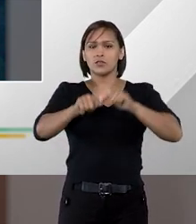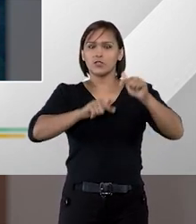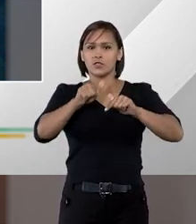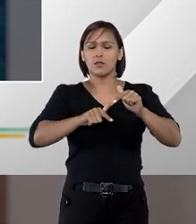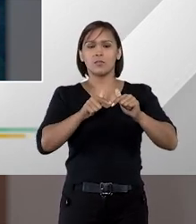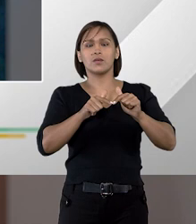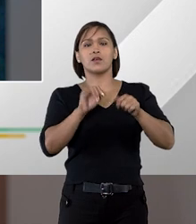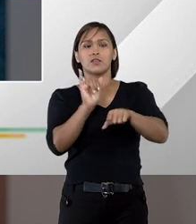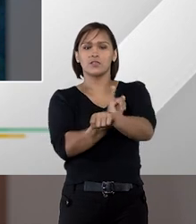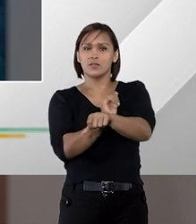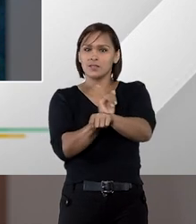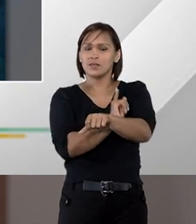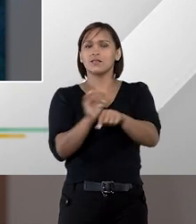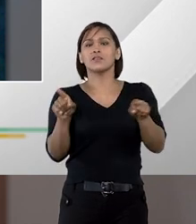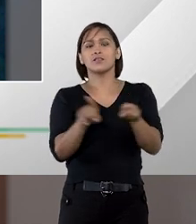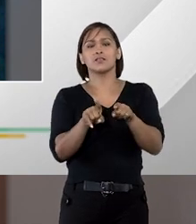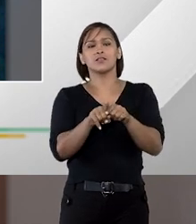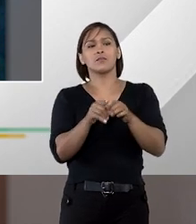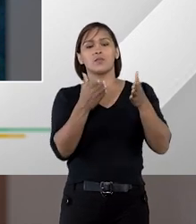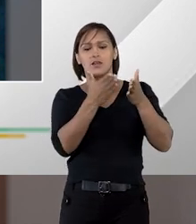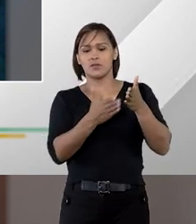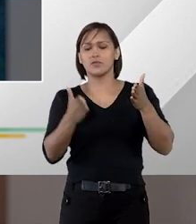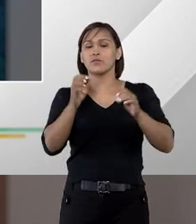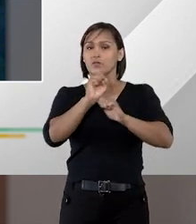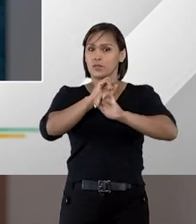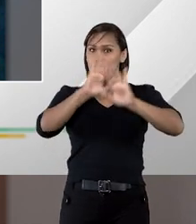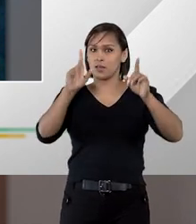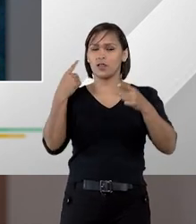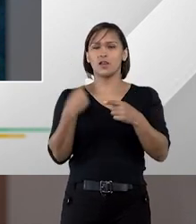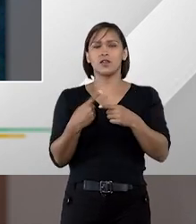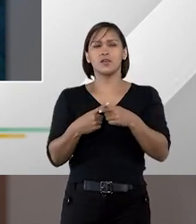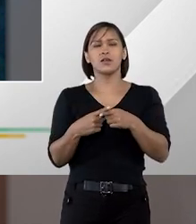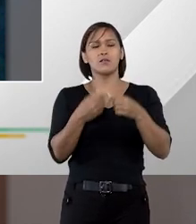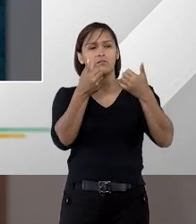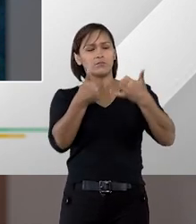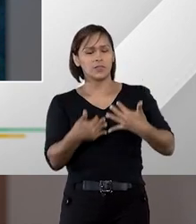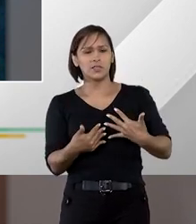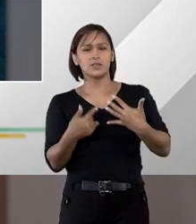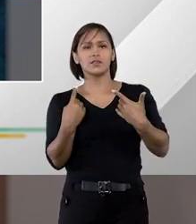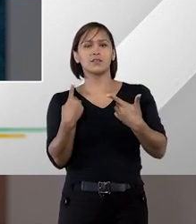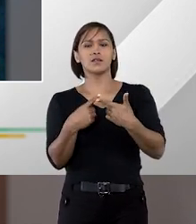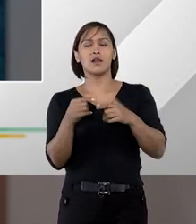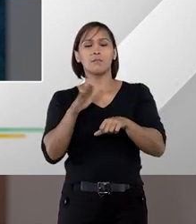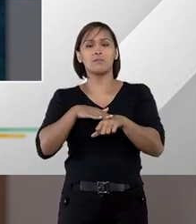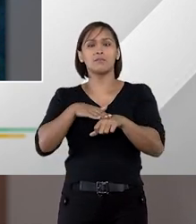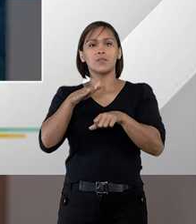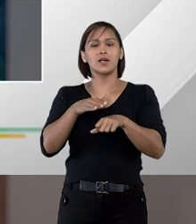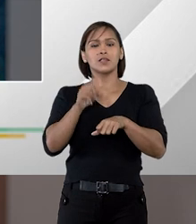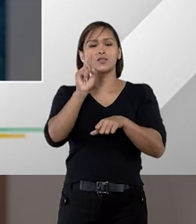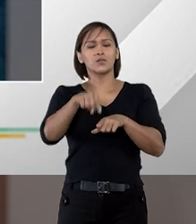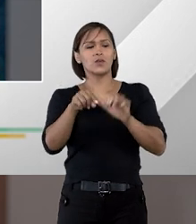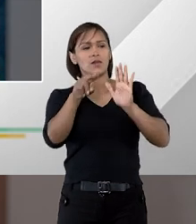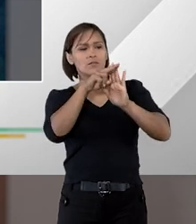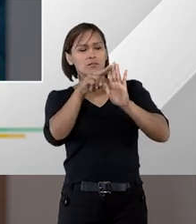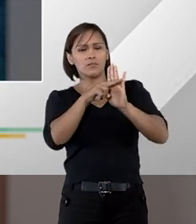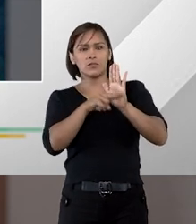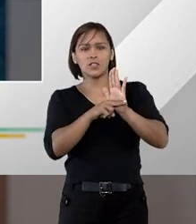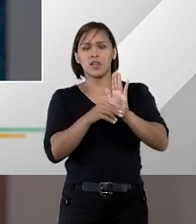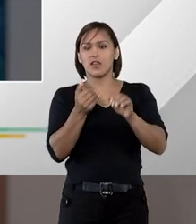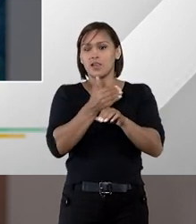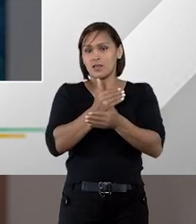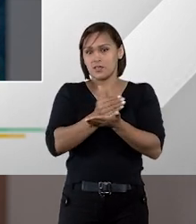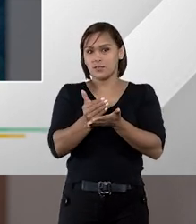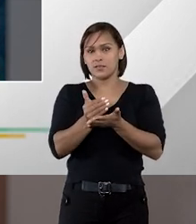funções e de planejamento, cuja previsão está agora expressa. Eu queria que você explicasse um pouco mais do que se trata especificamente